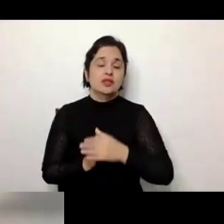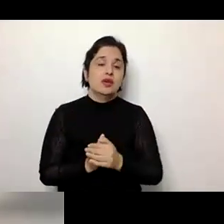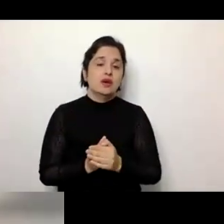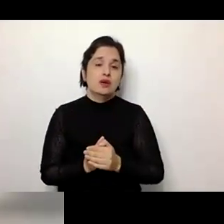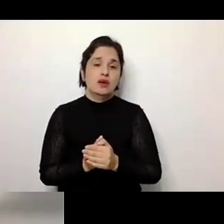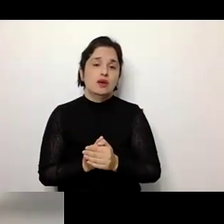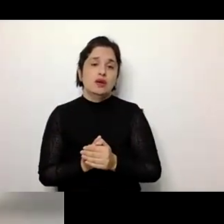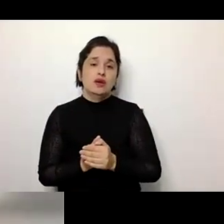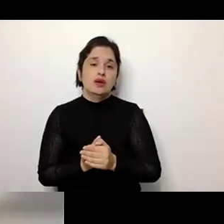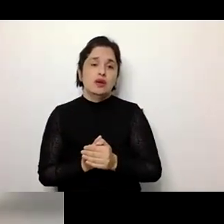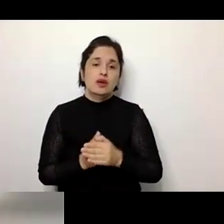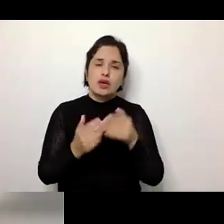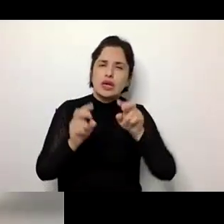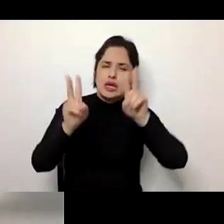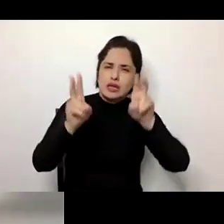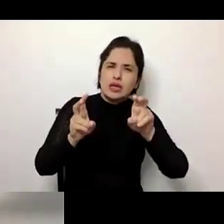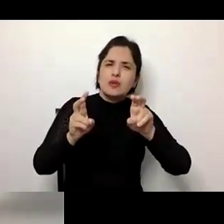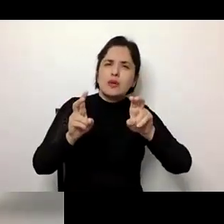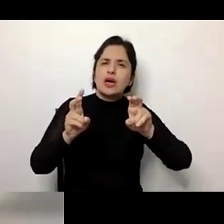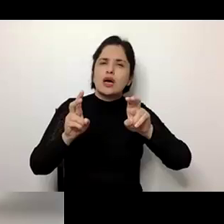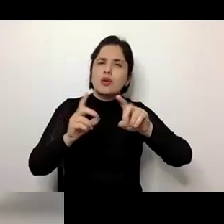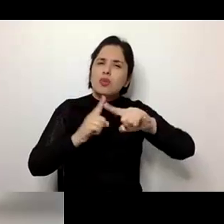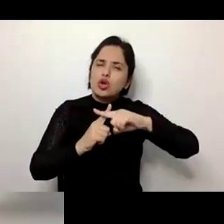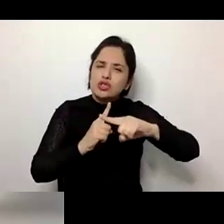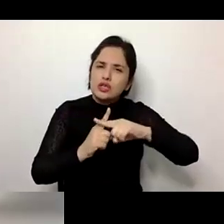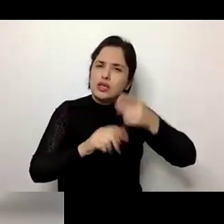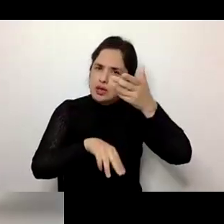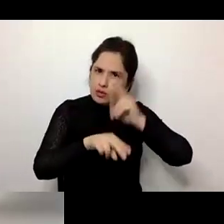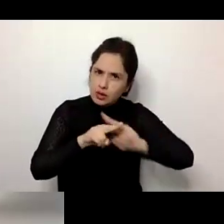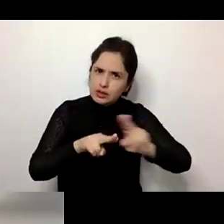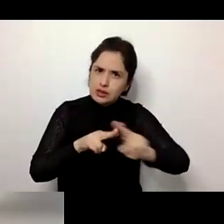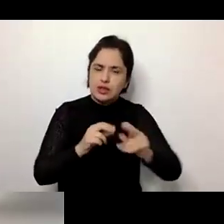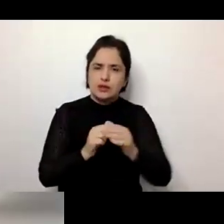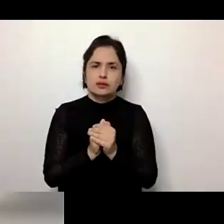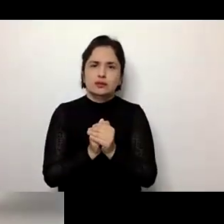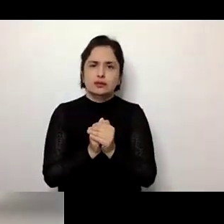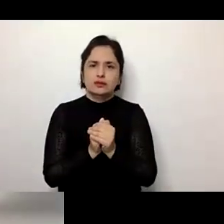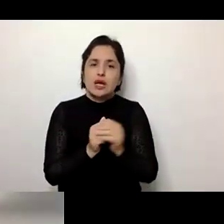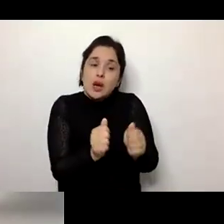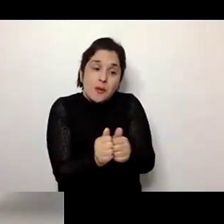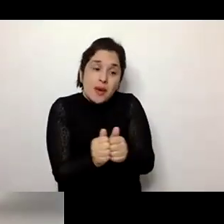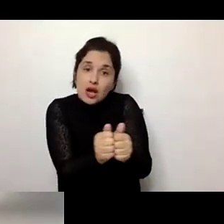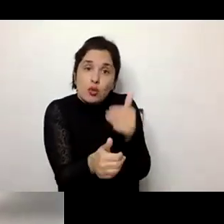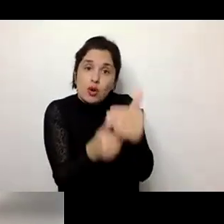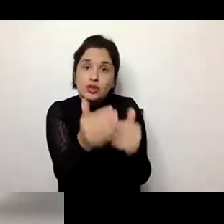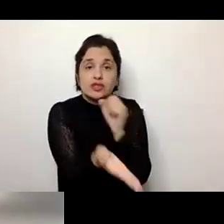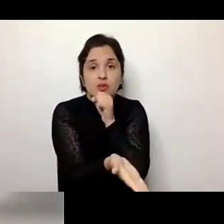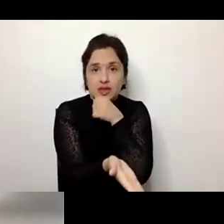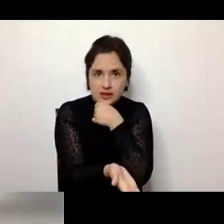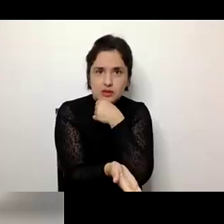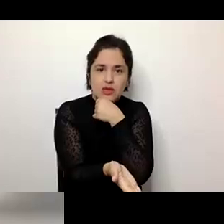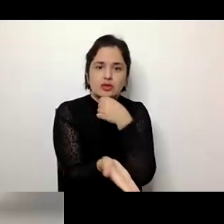chamava a atenção justamente a atitudes favoráveis para poder, no fundo, estar acompanhando este processo de envejecimento,